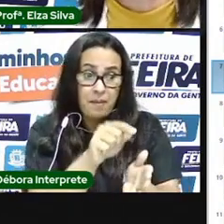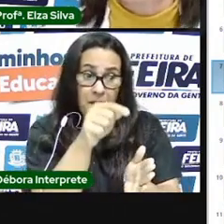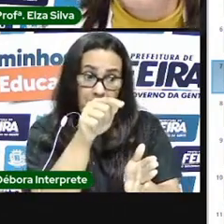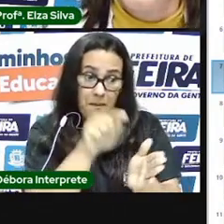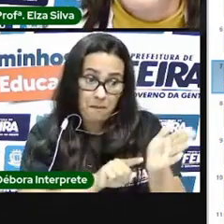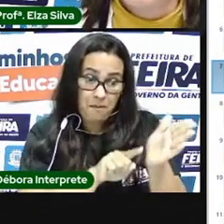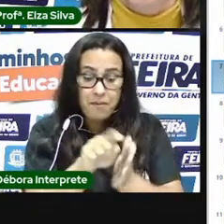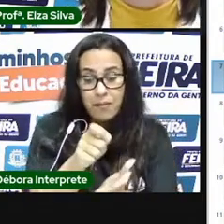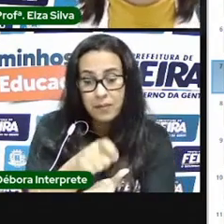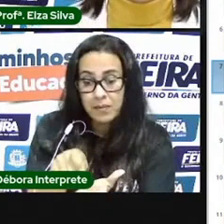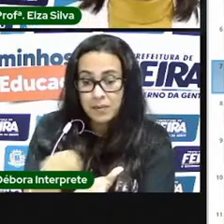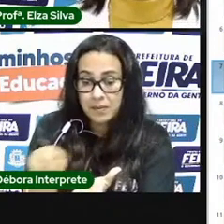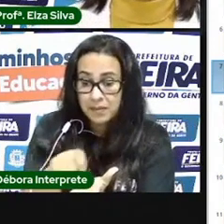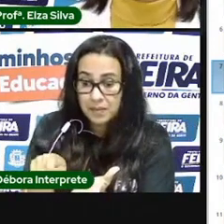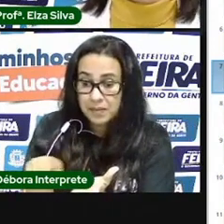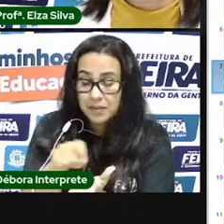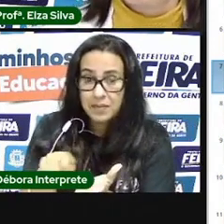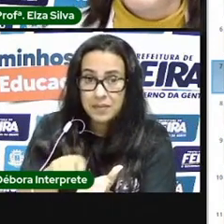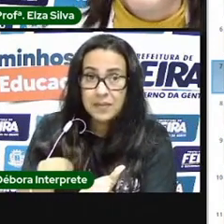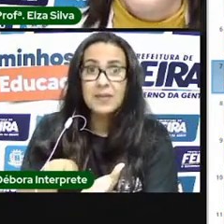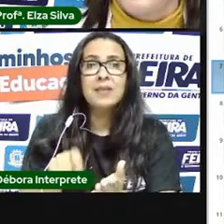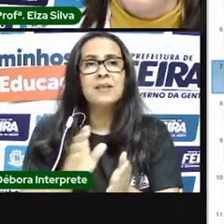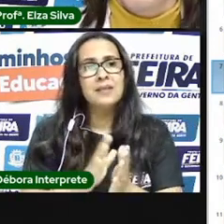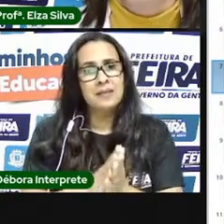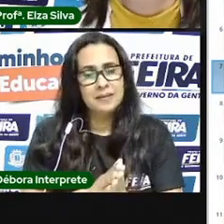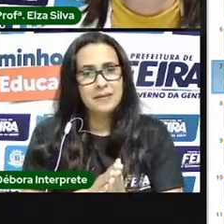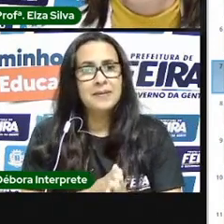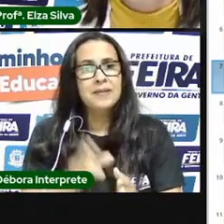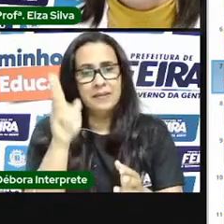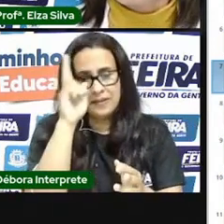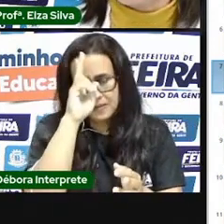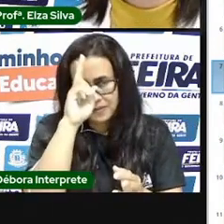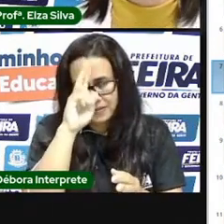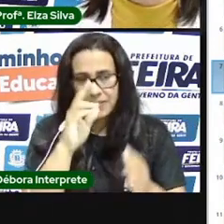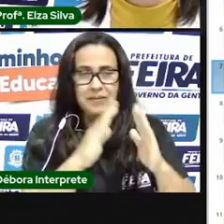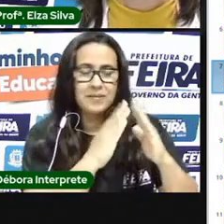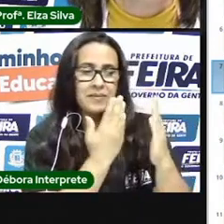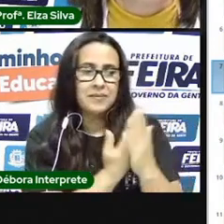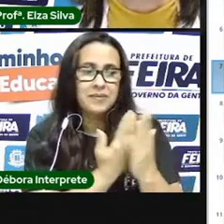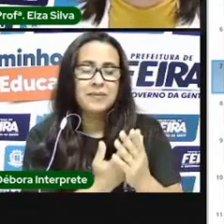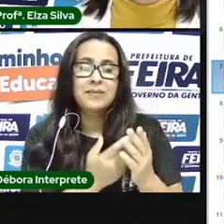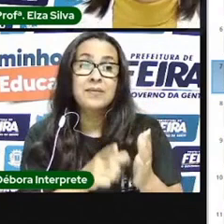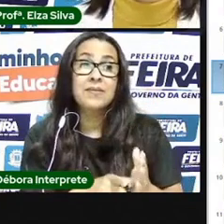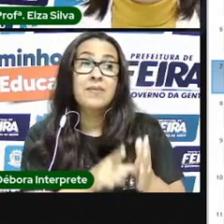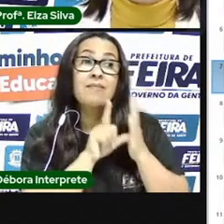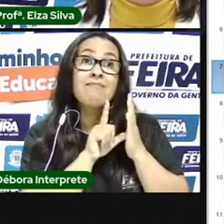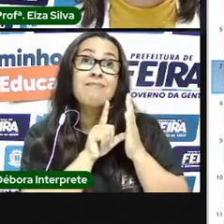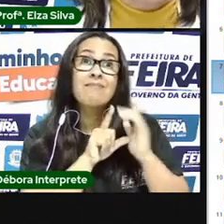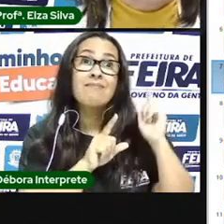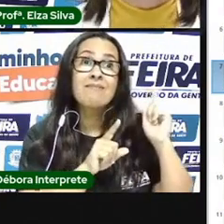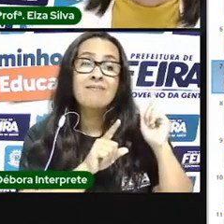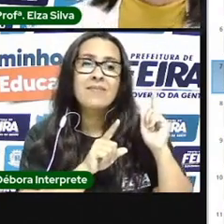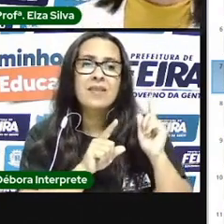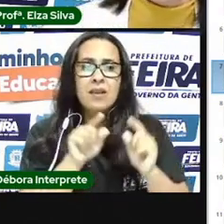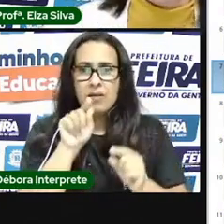nas suas leituras, nas suas interações anteriores na escola. Tente responder do seu jeitinho. Não